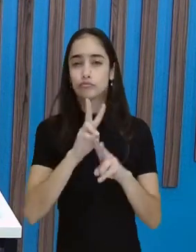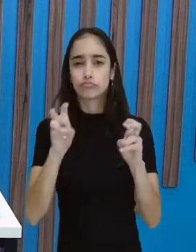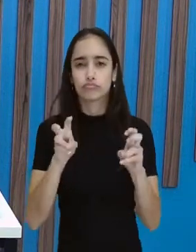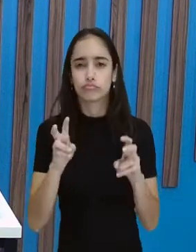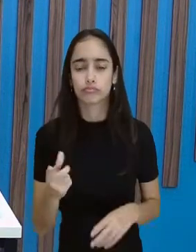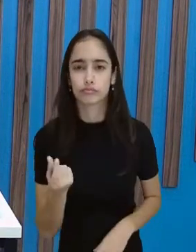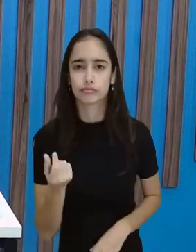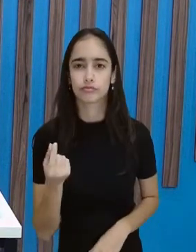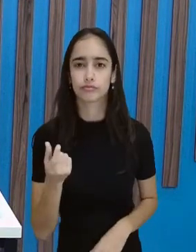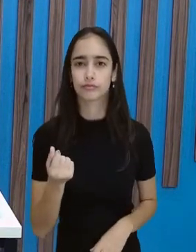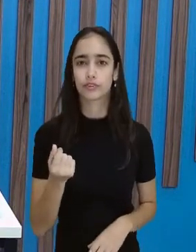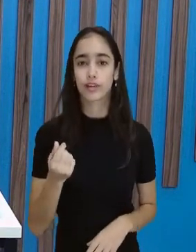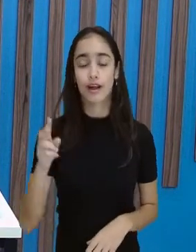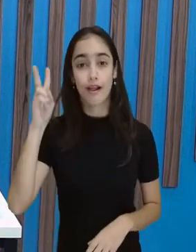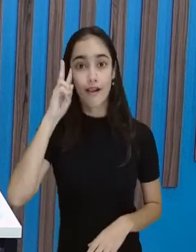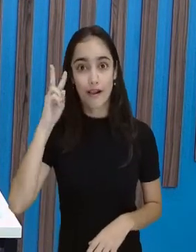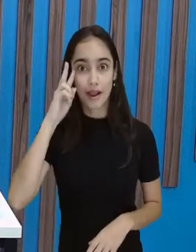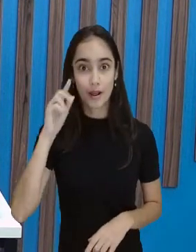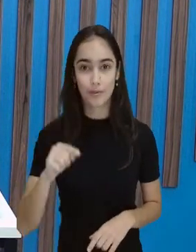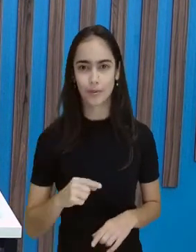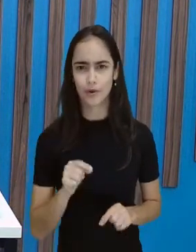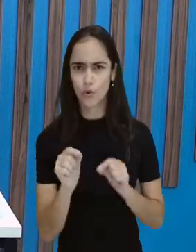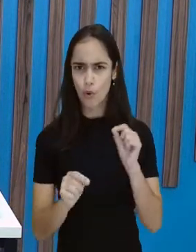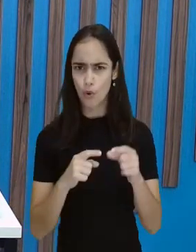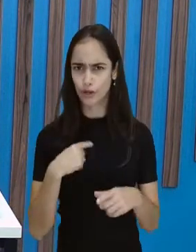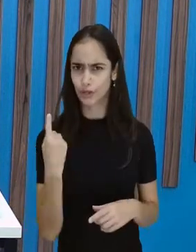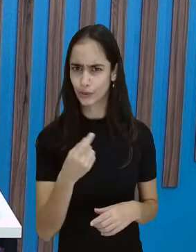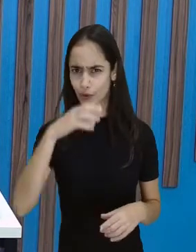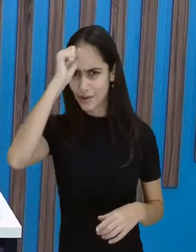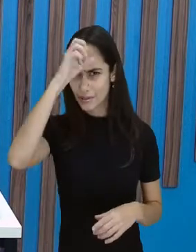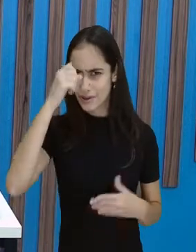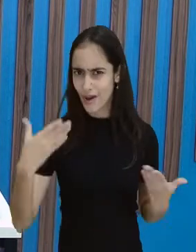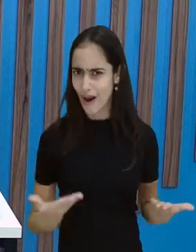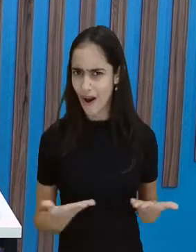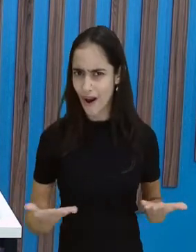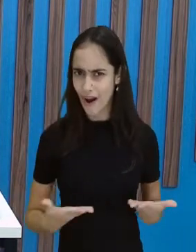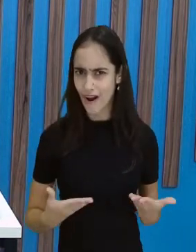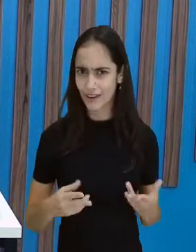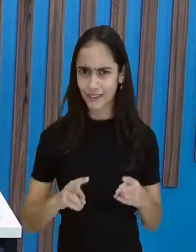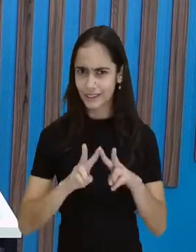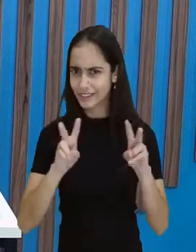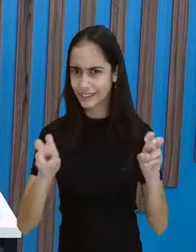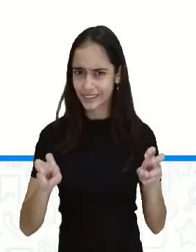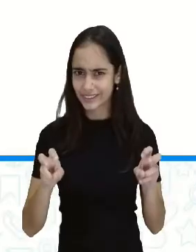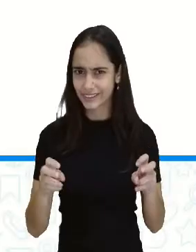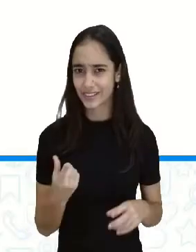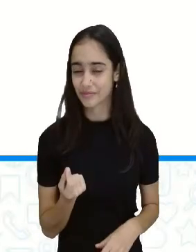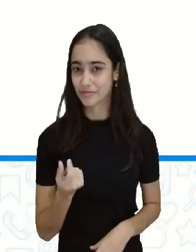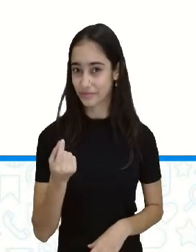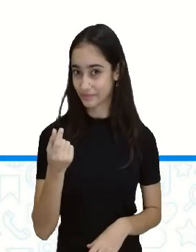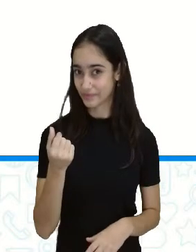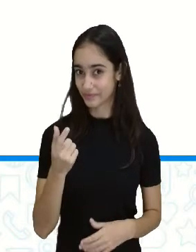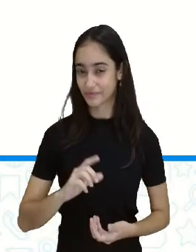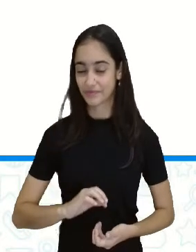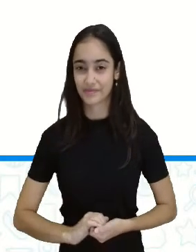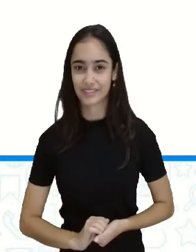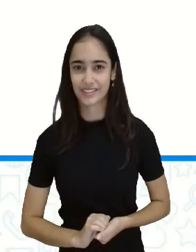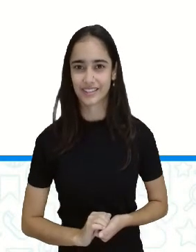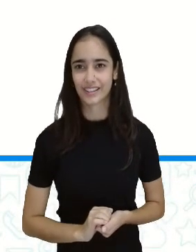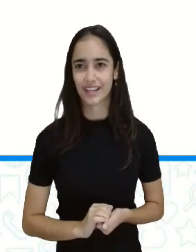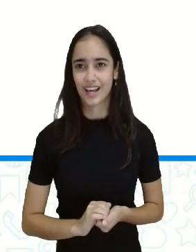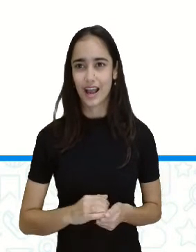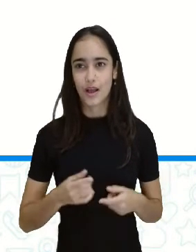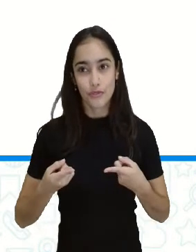comparações de valores monetários. Certo? Agora, vamos para o desafio. Com a ajuda de um adulto, descubra qual